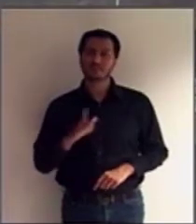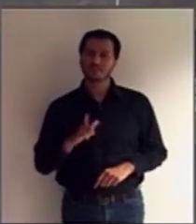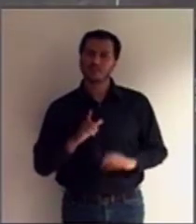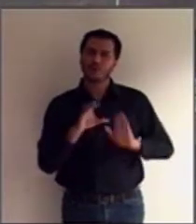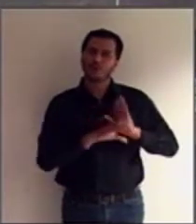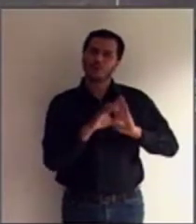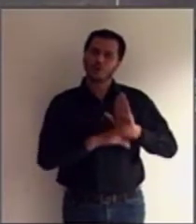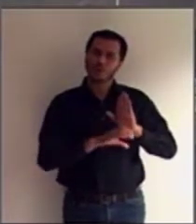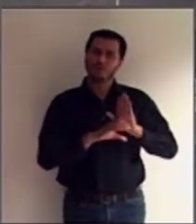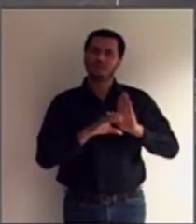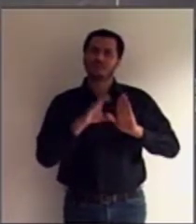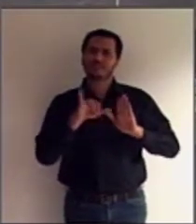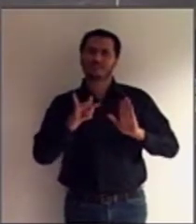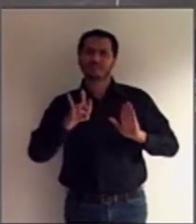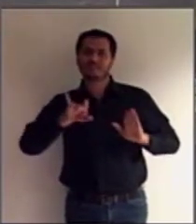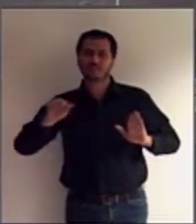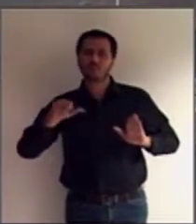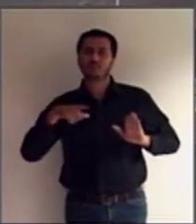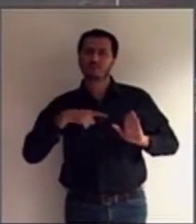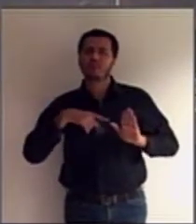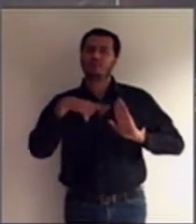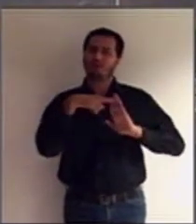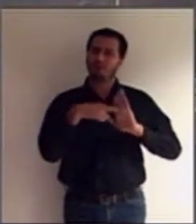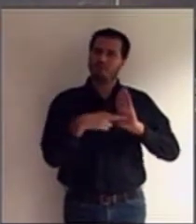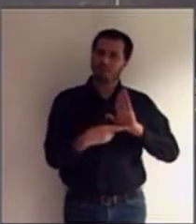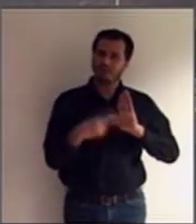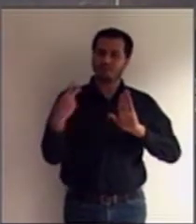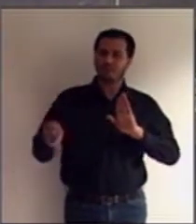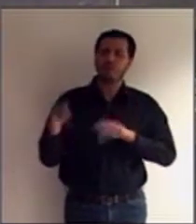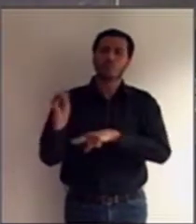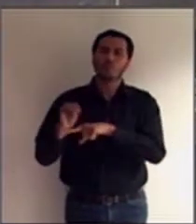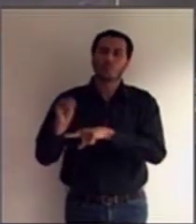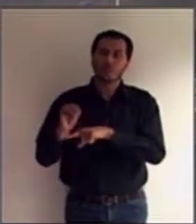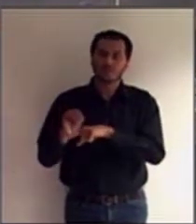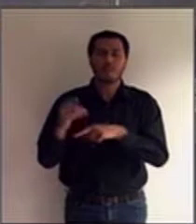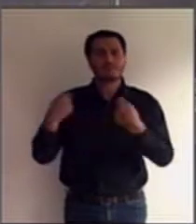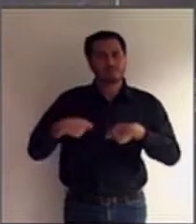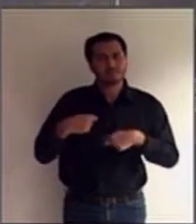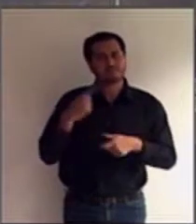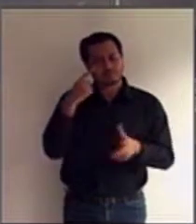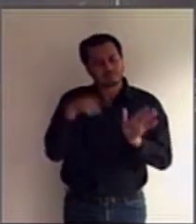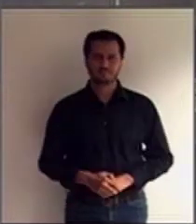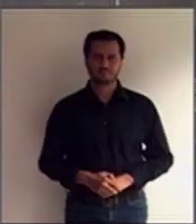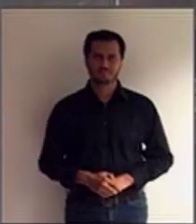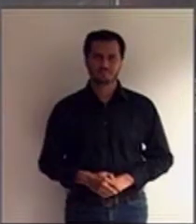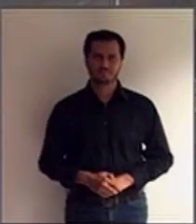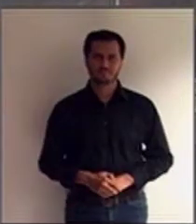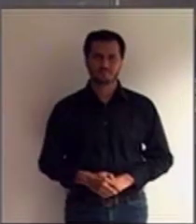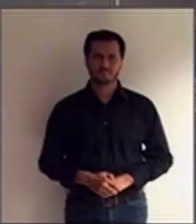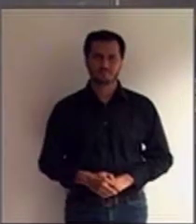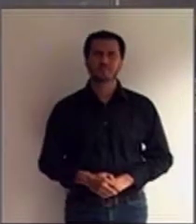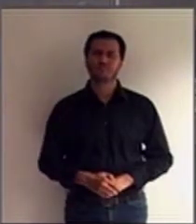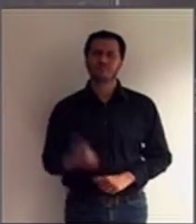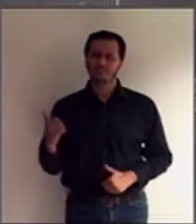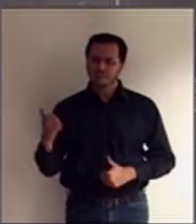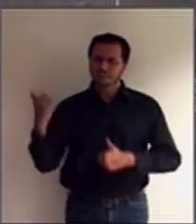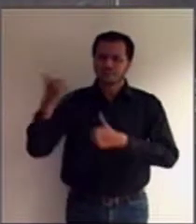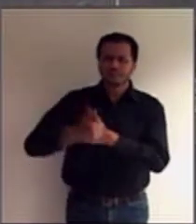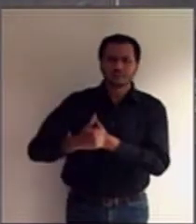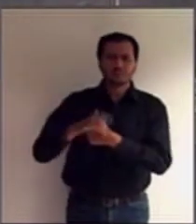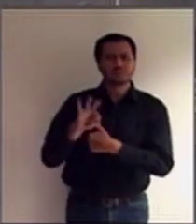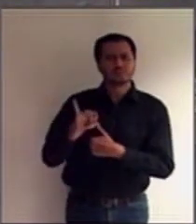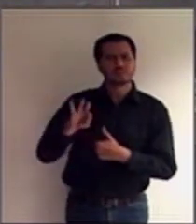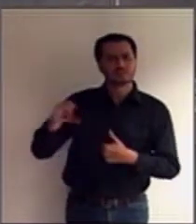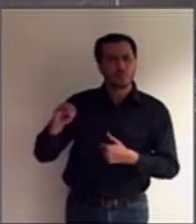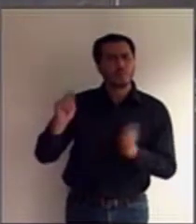sobre os deveres do curador, que precisam sempre ser consultadas em cada caso concreto. A interdição pode ser revista